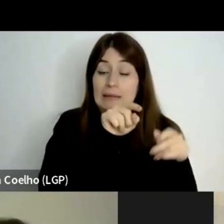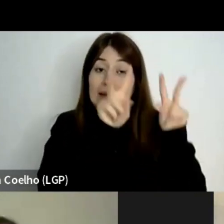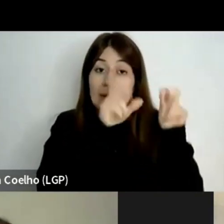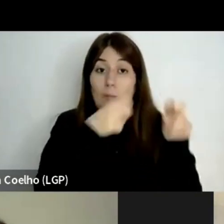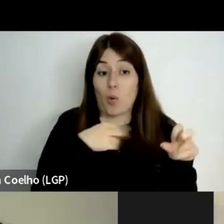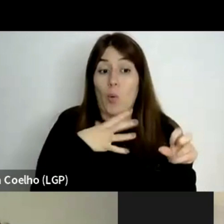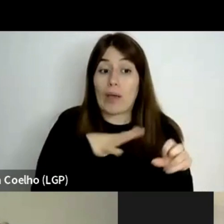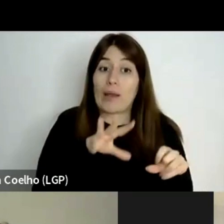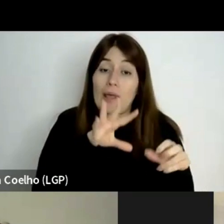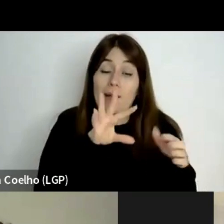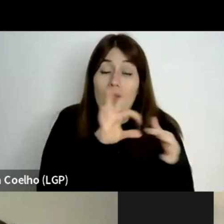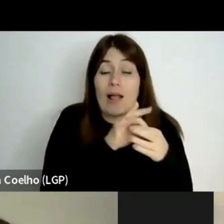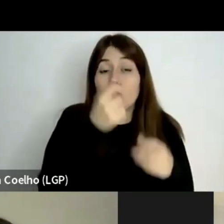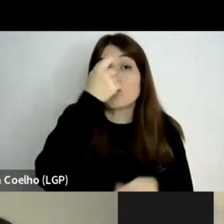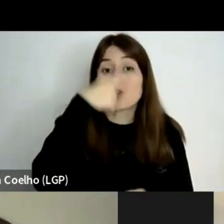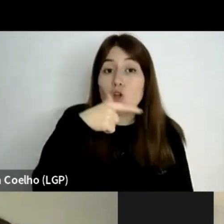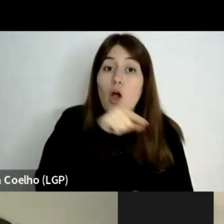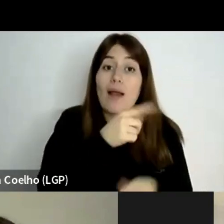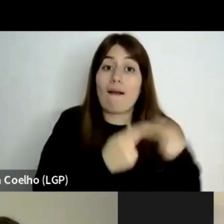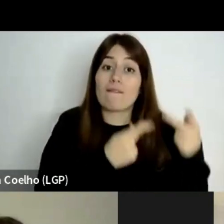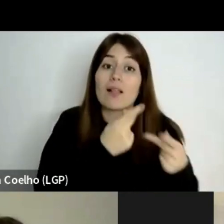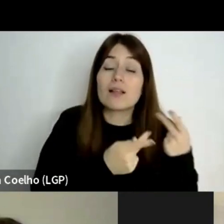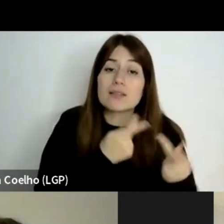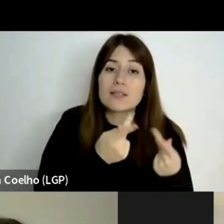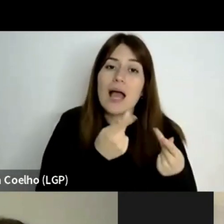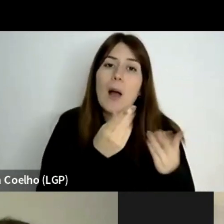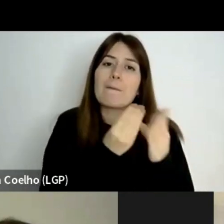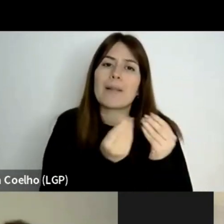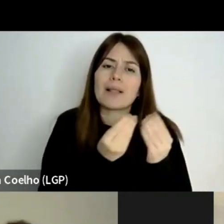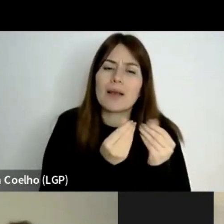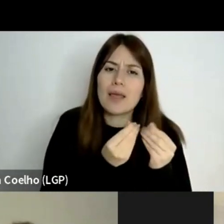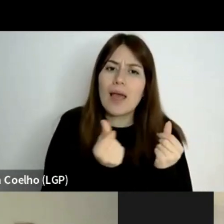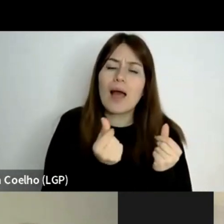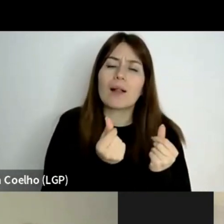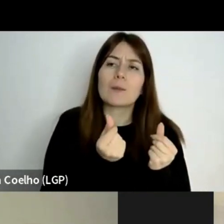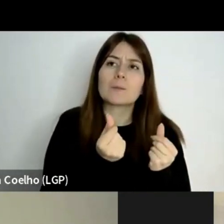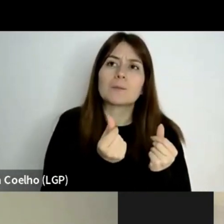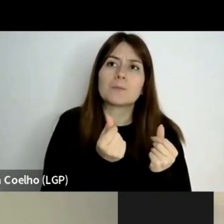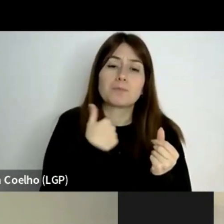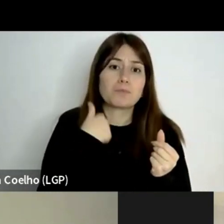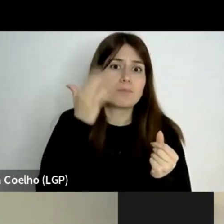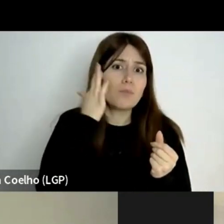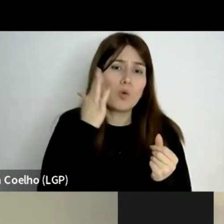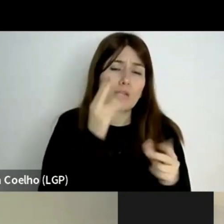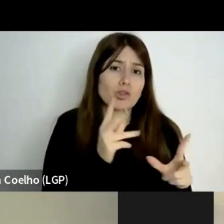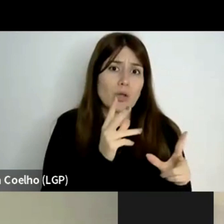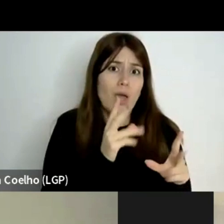avaliação, com algum material que eu penso que é inédito